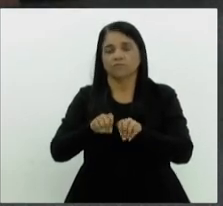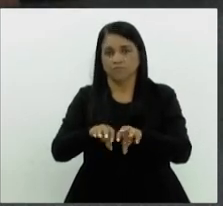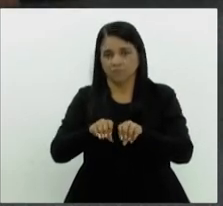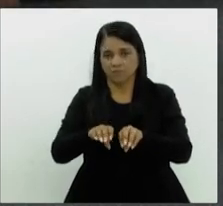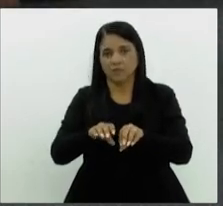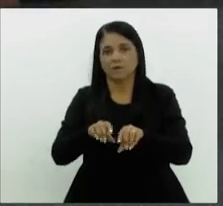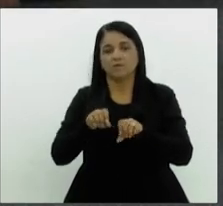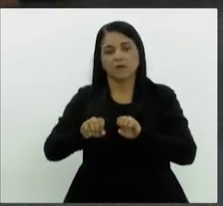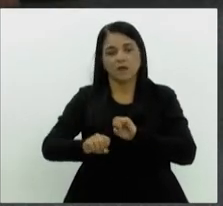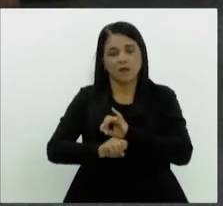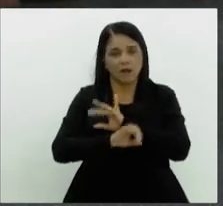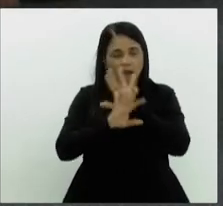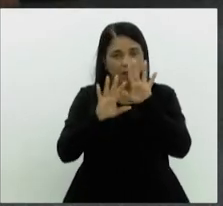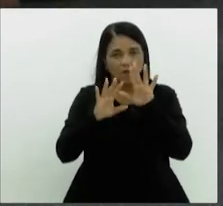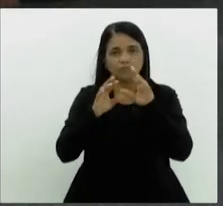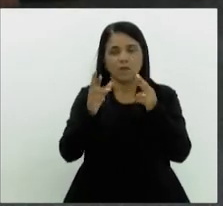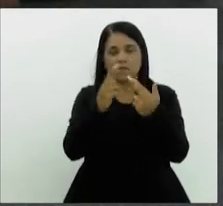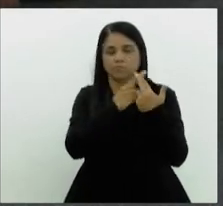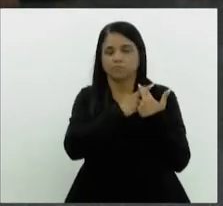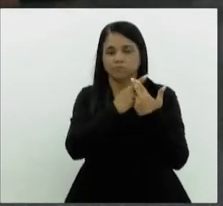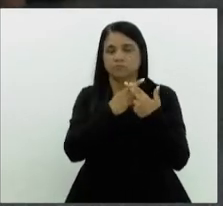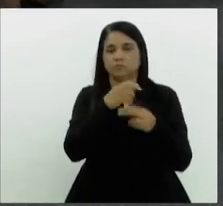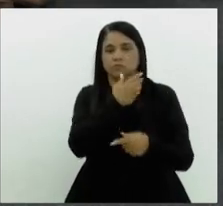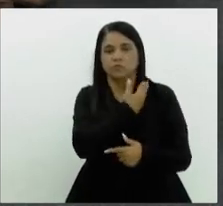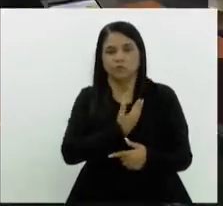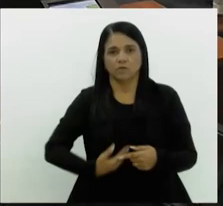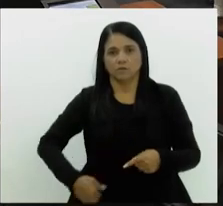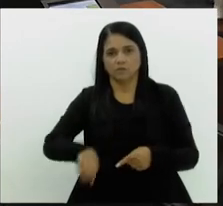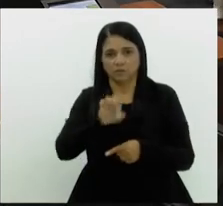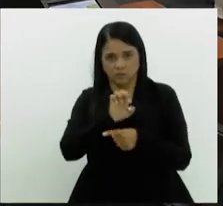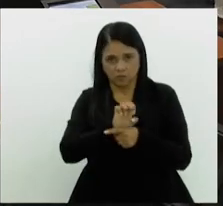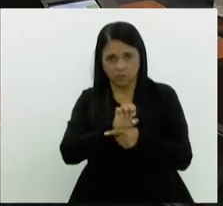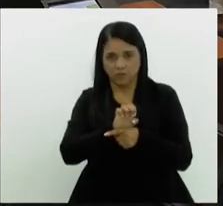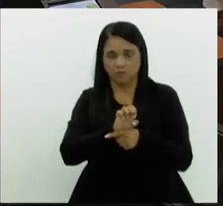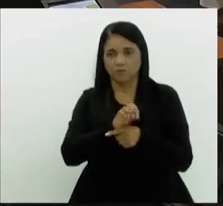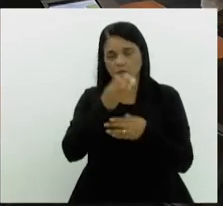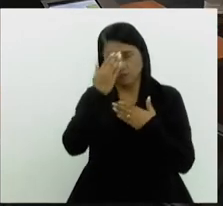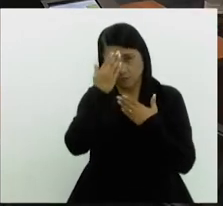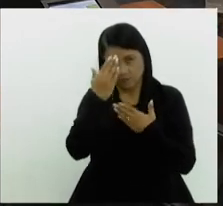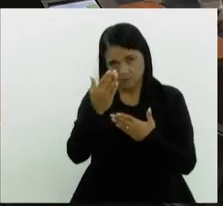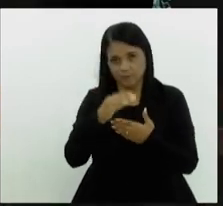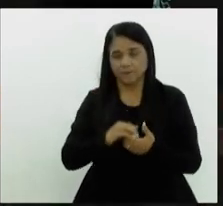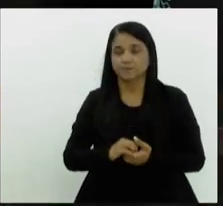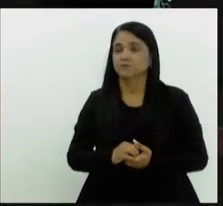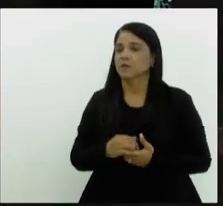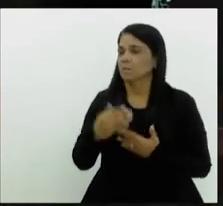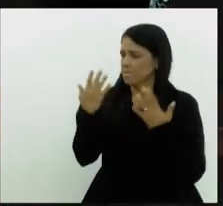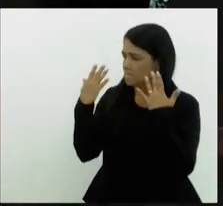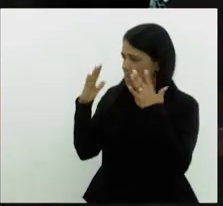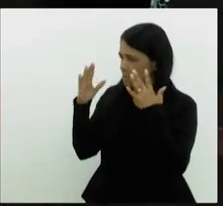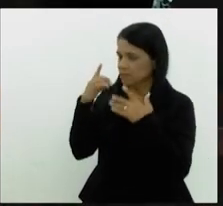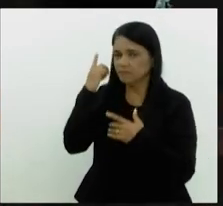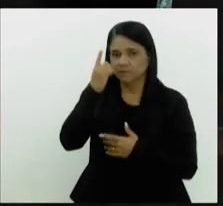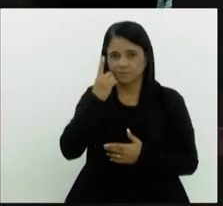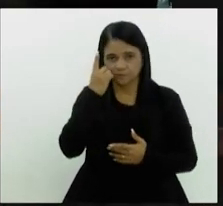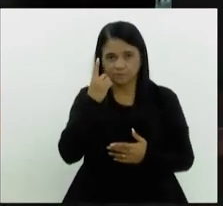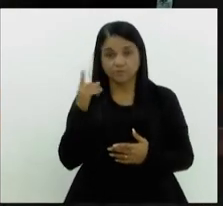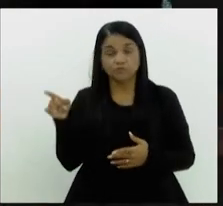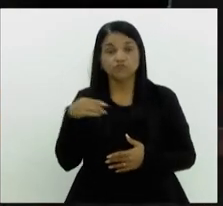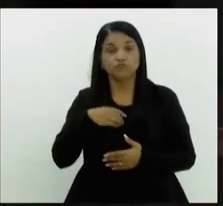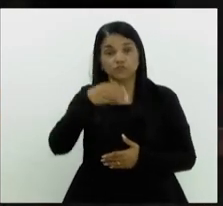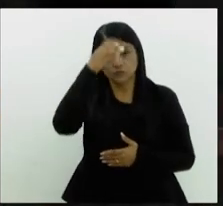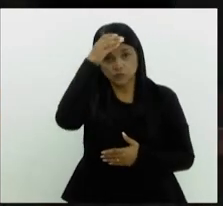do governo estadual. Enfim, muito obrigado. Parabéns. O nosso novo deputado, a tia Ju, está pedindo aqui,